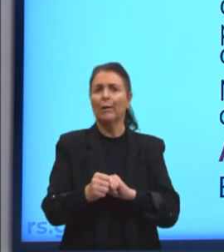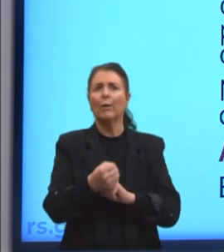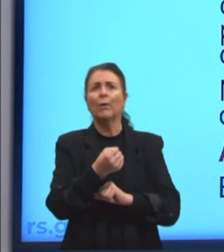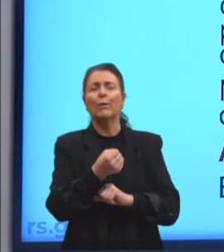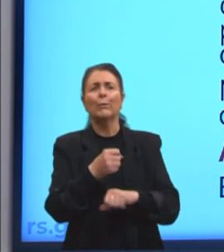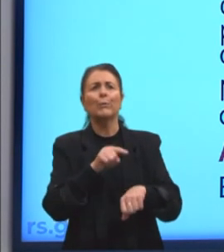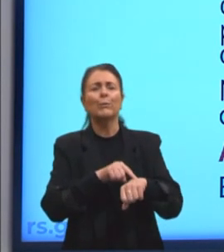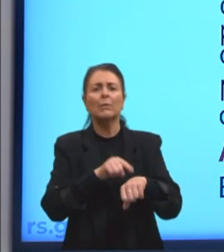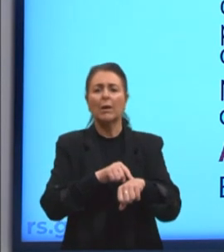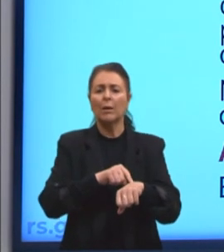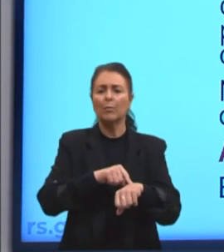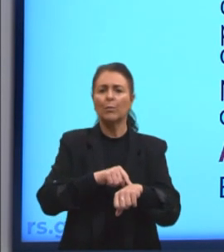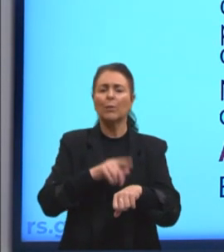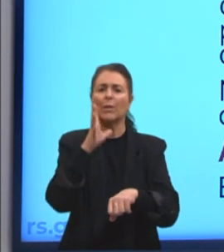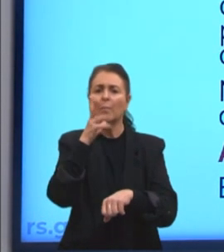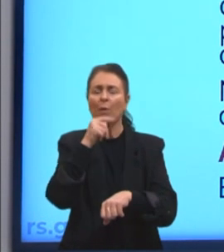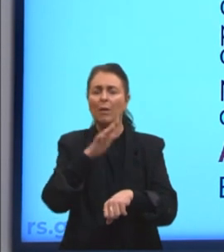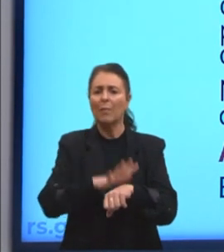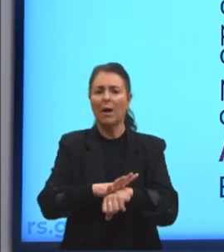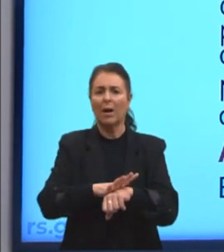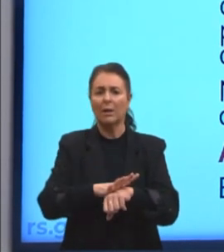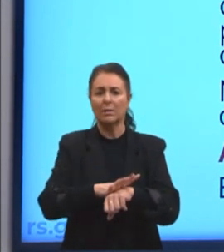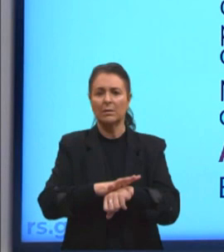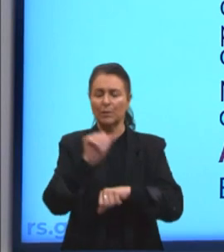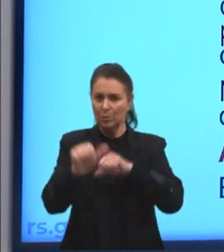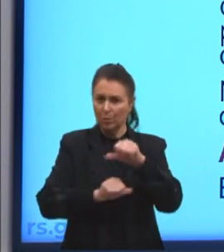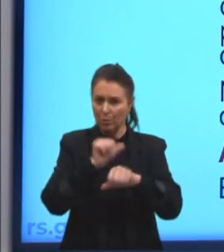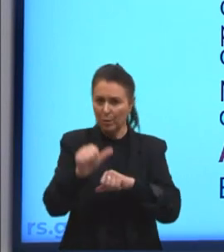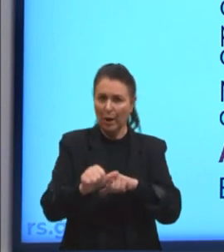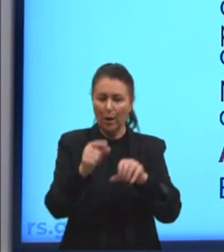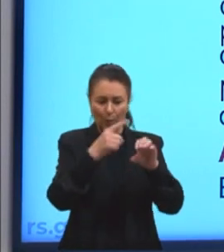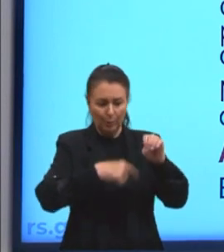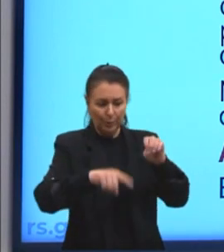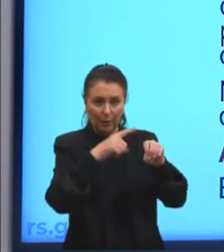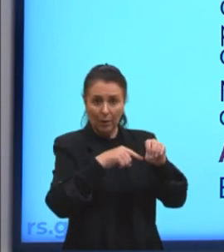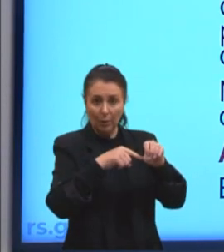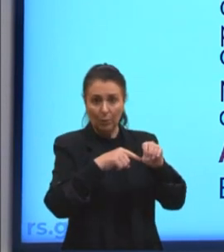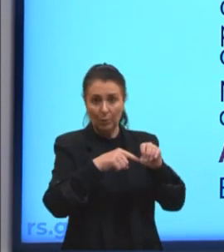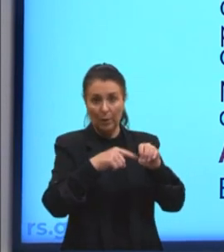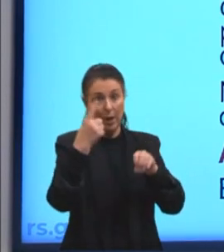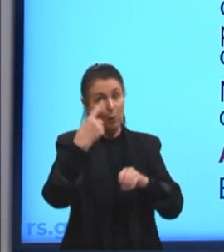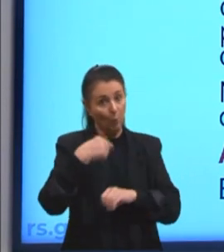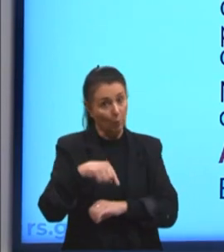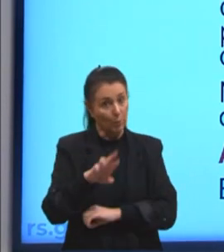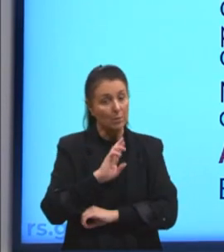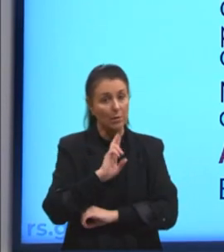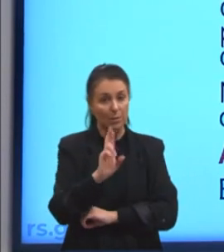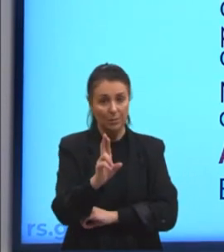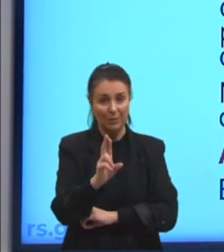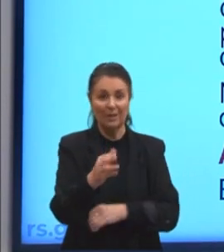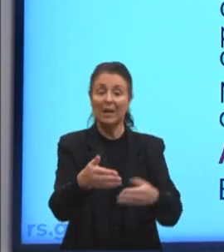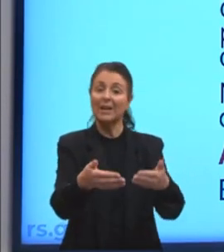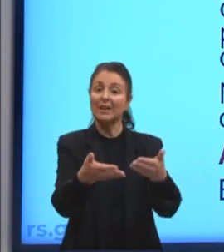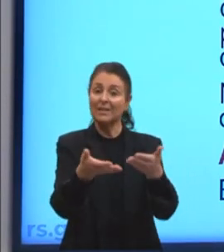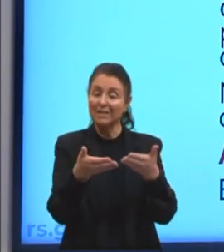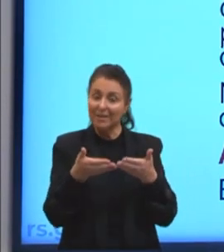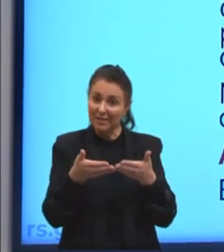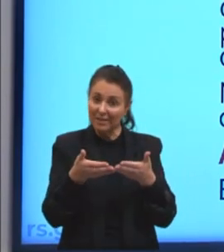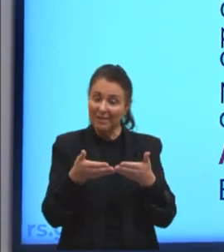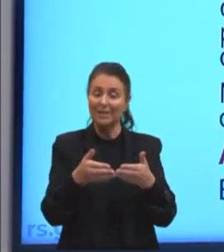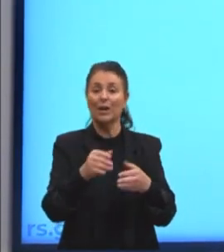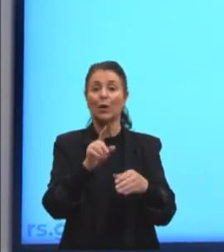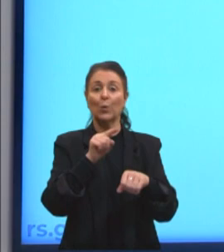levar mais para trocar o pneu? Aí seria uma situação diferente. Mas aqui ele queria, então, só o tempo gasto.